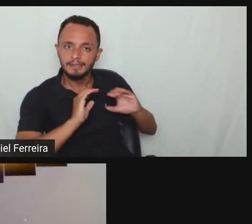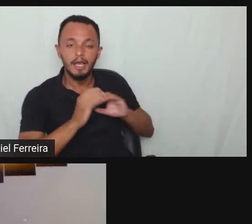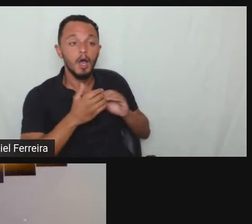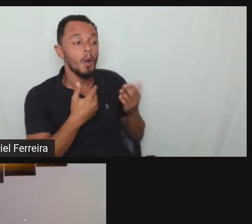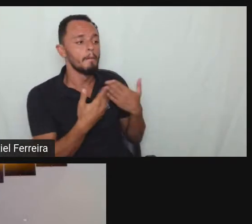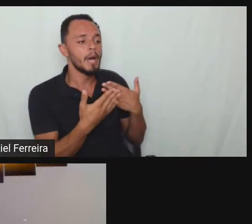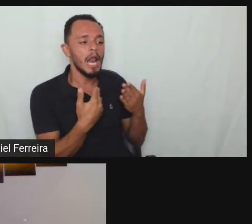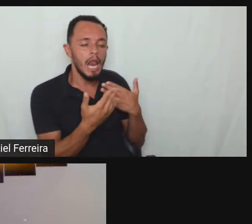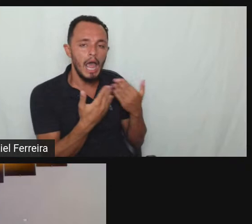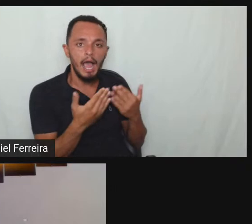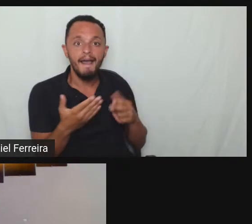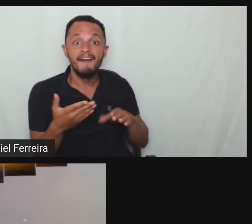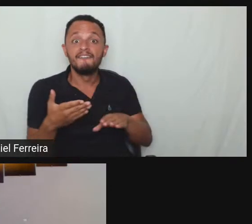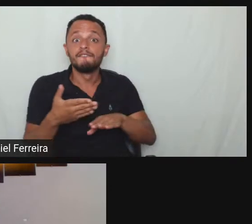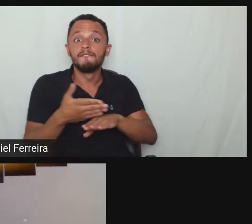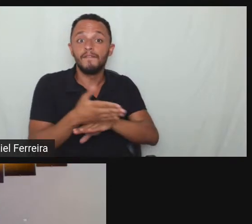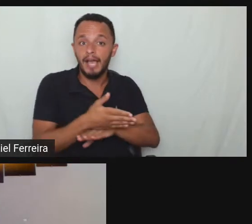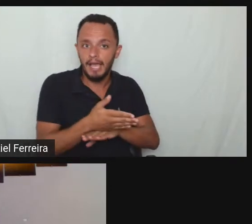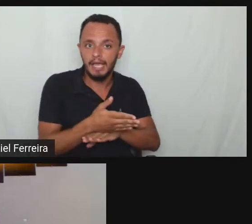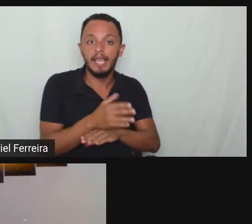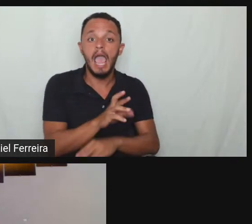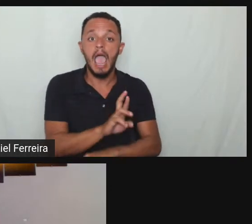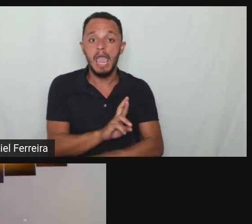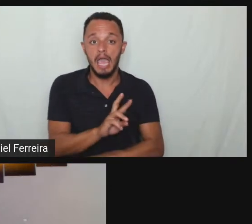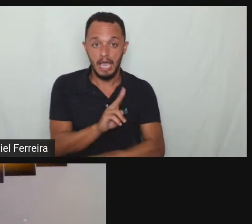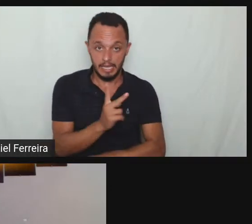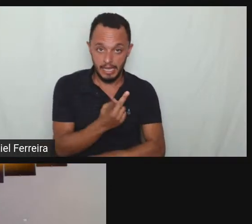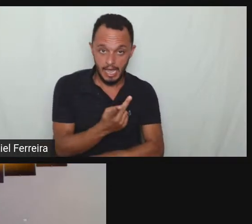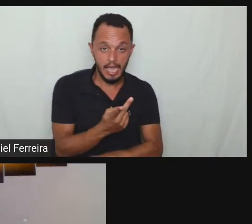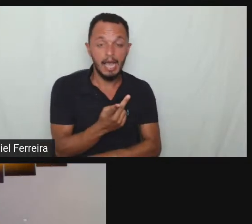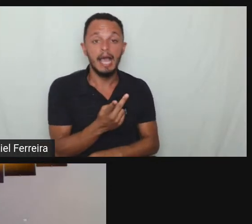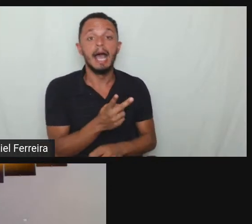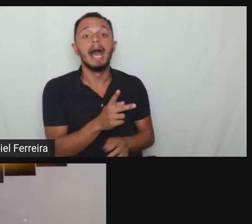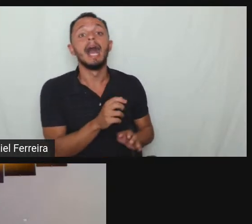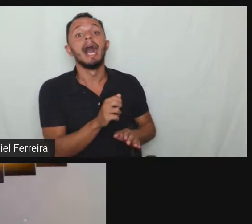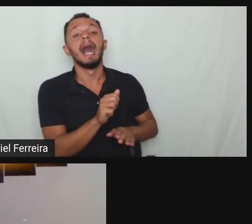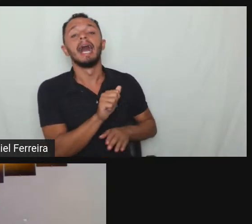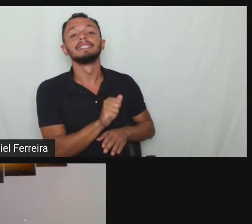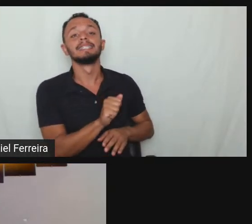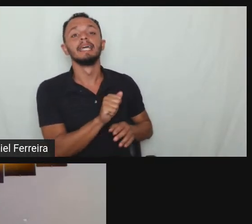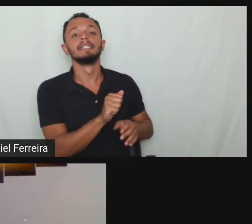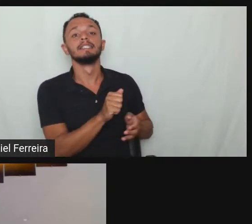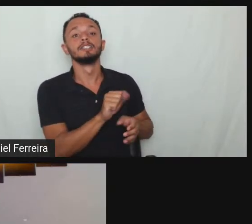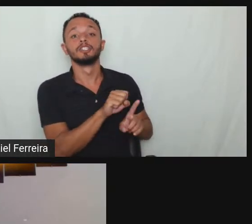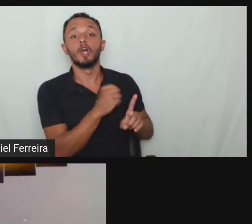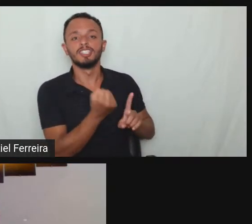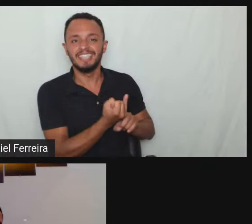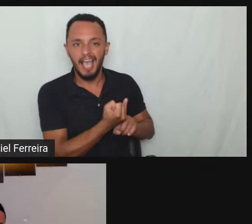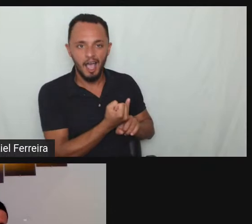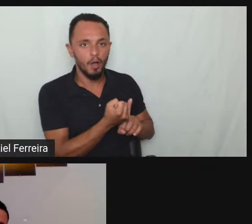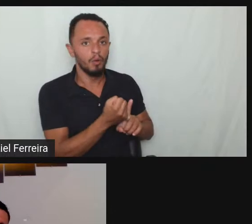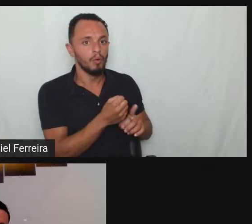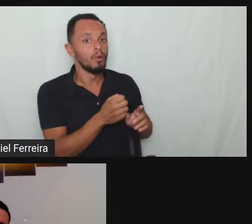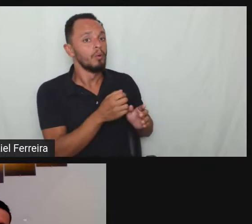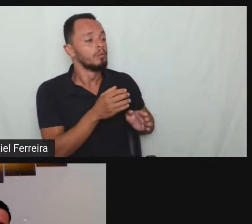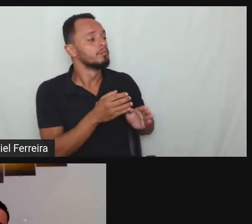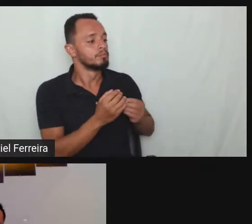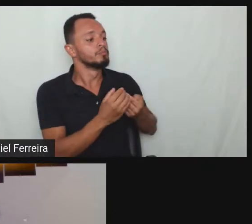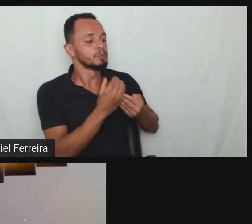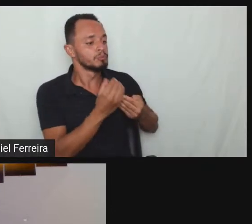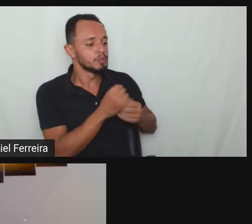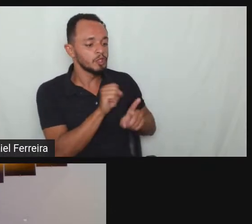tem assistente social ela tem como dialogar isso começar na empresa manda um e-mail para registrar vamos